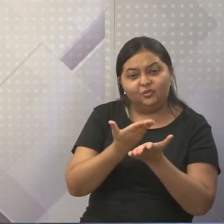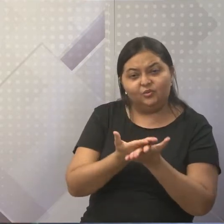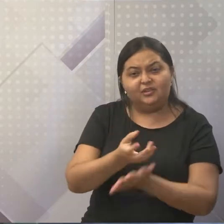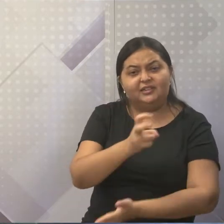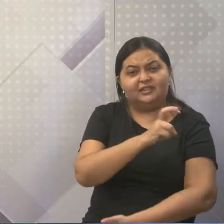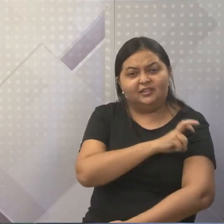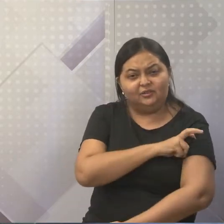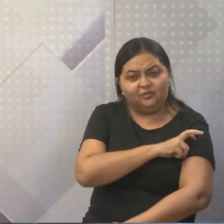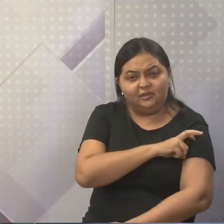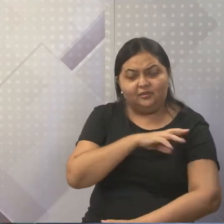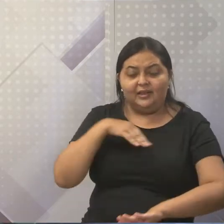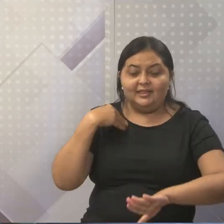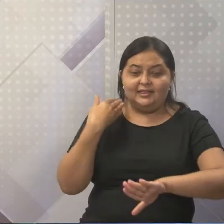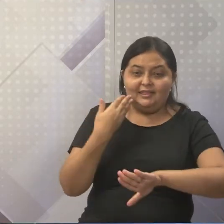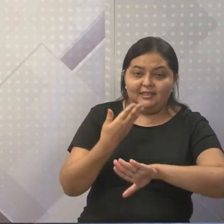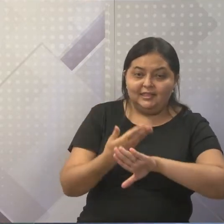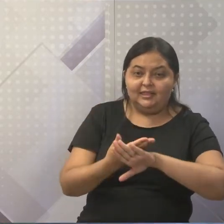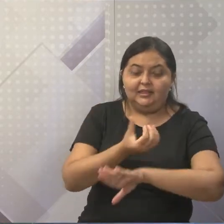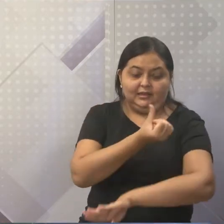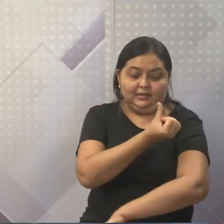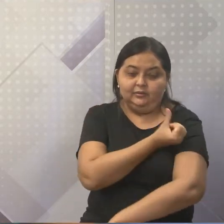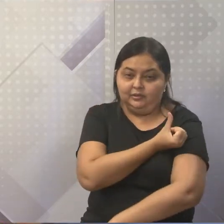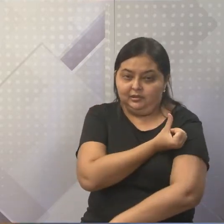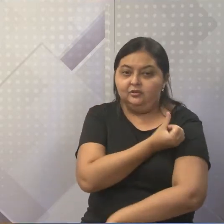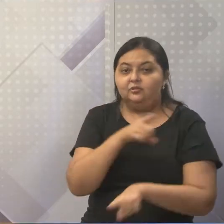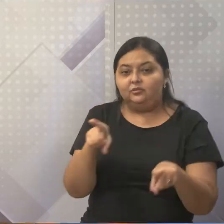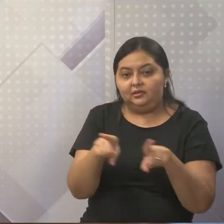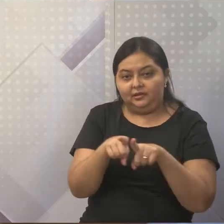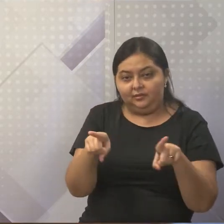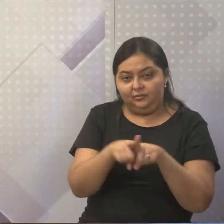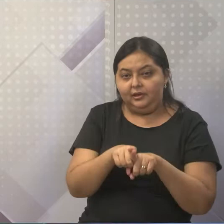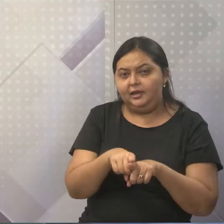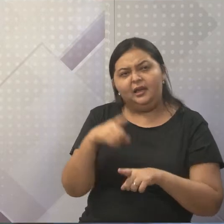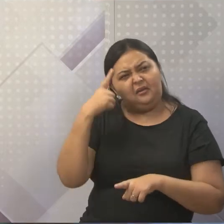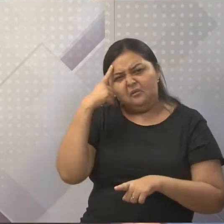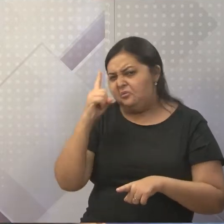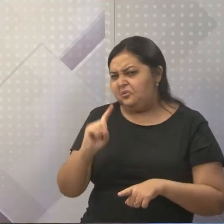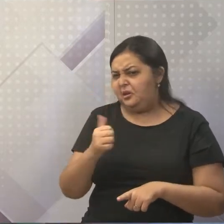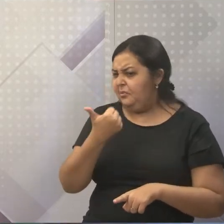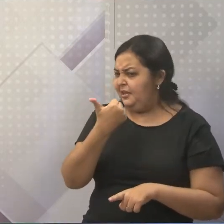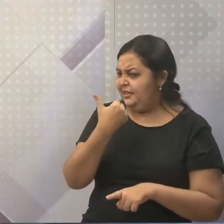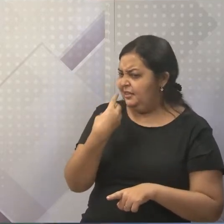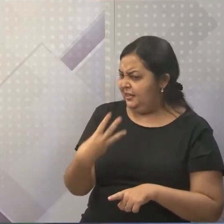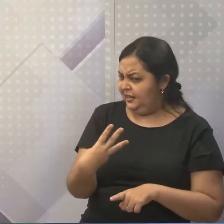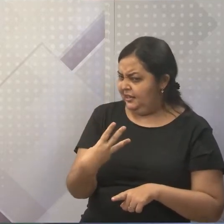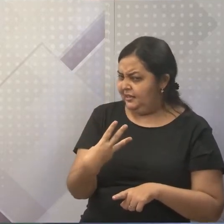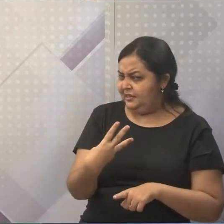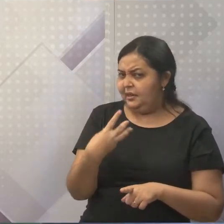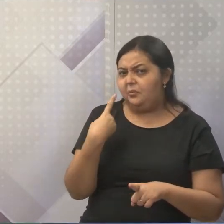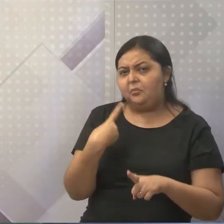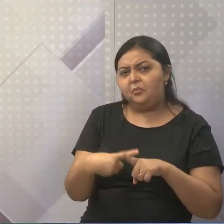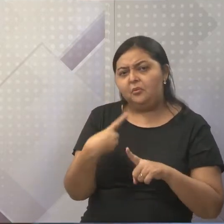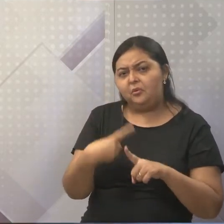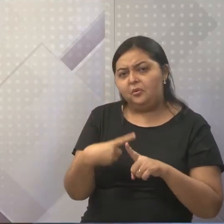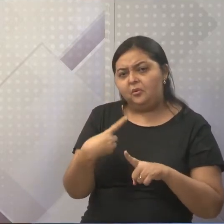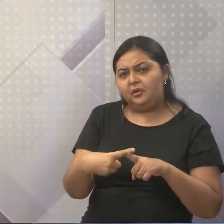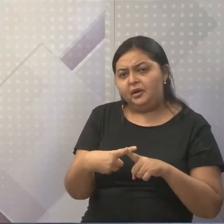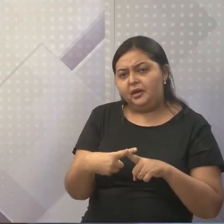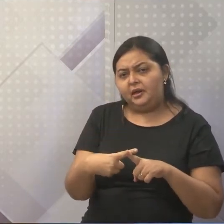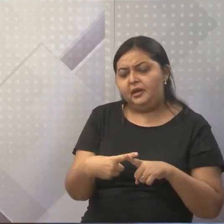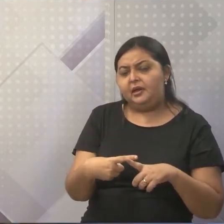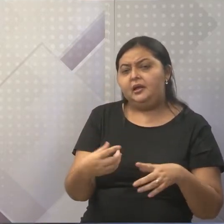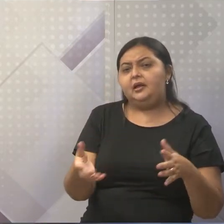ao sexto ano, retomamos isso. E eu não sabia, Pedro, que o 13 era 13 porque tinha a